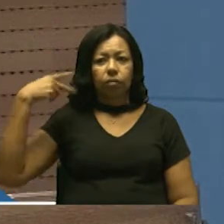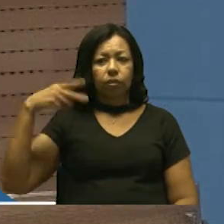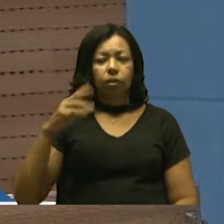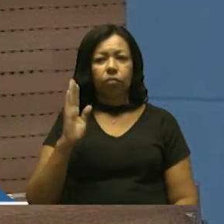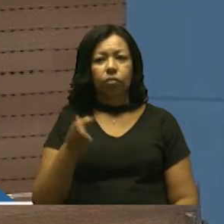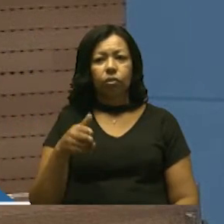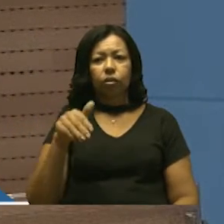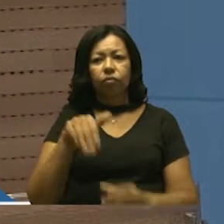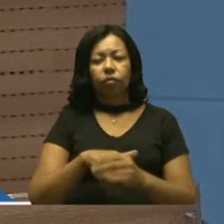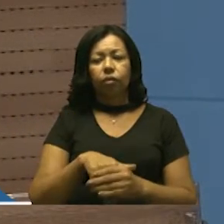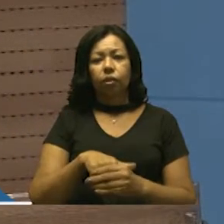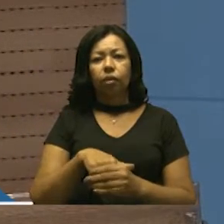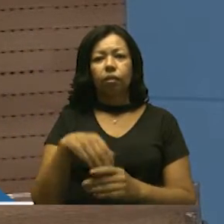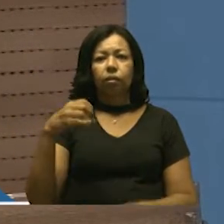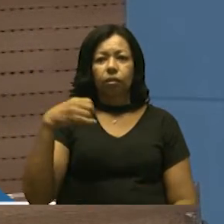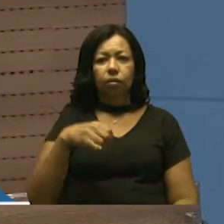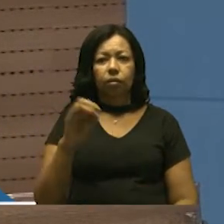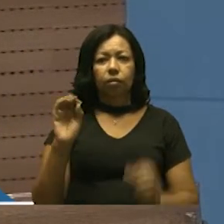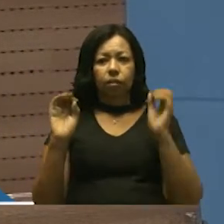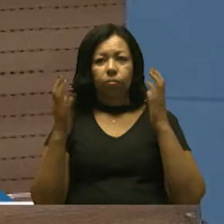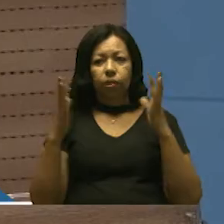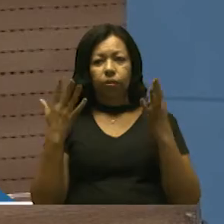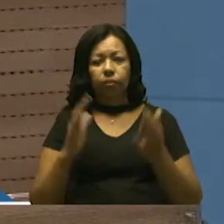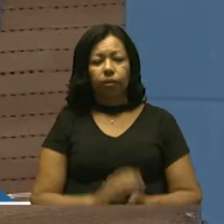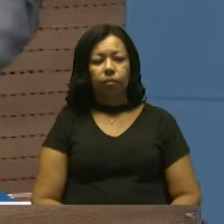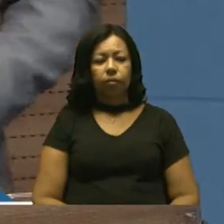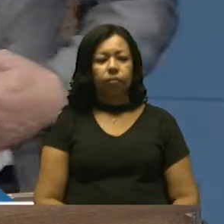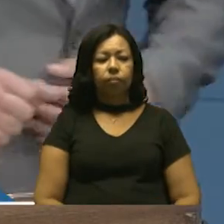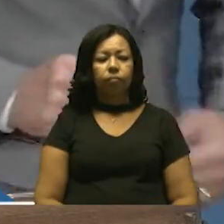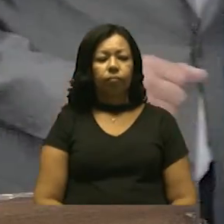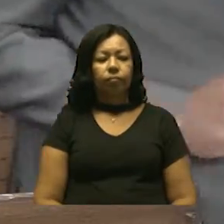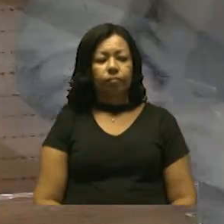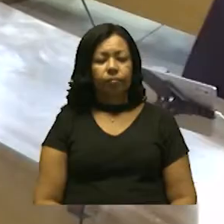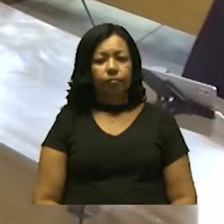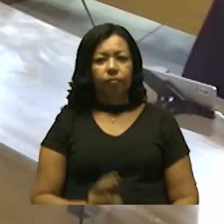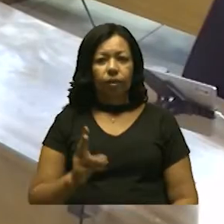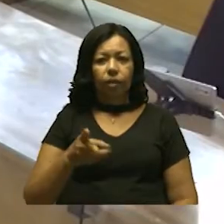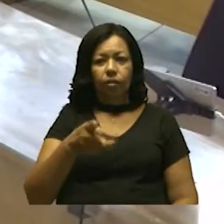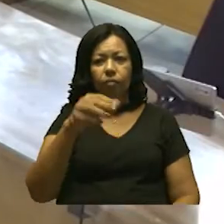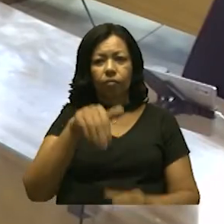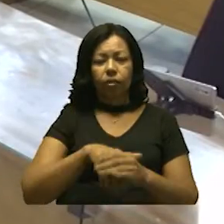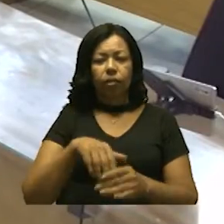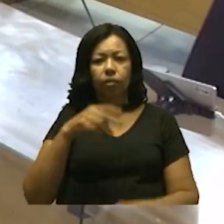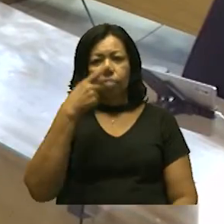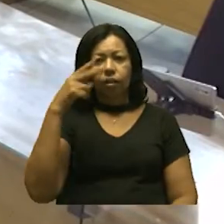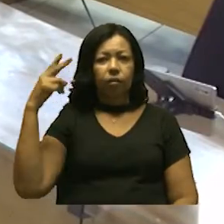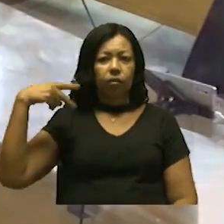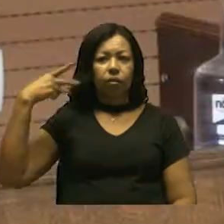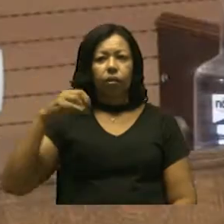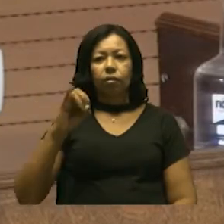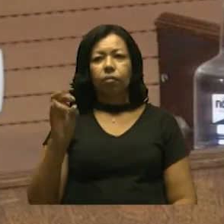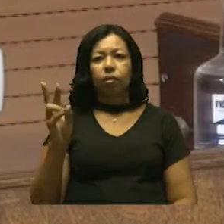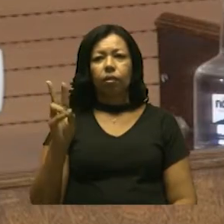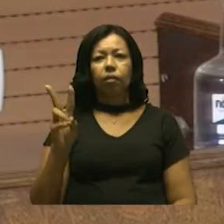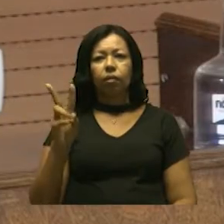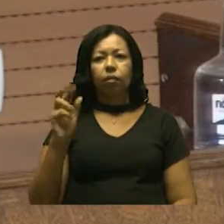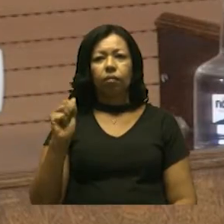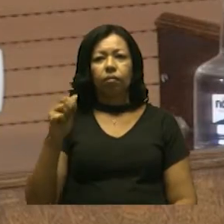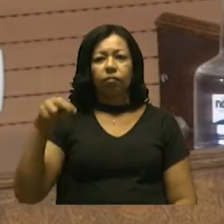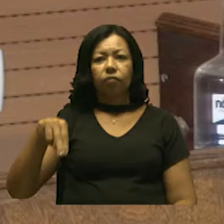já votei, meu voto é sim, parabéns mais uma vez. Continuem. Votação com a palavra do vereador Ivan Delbrando.